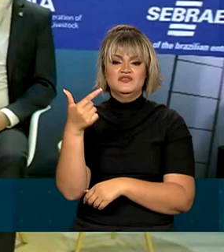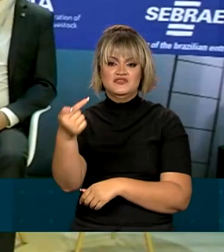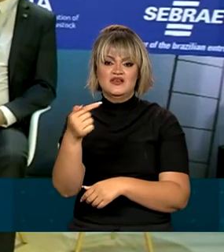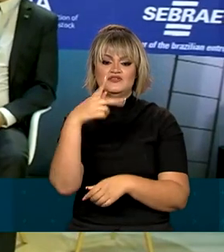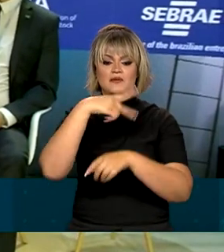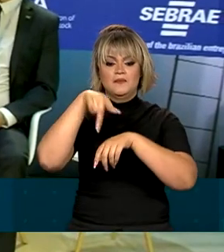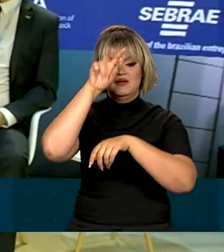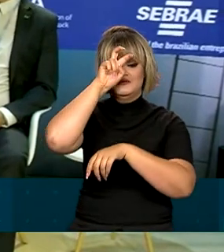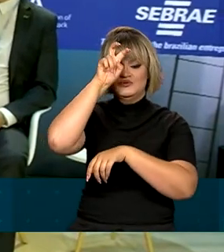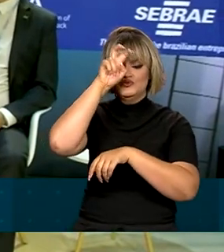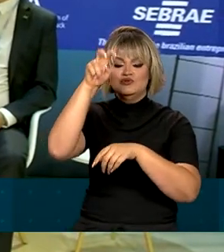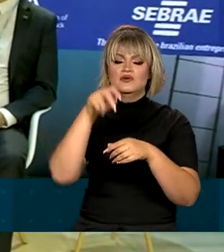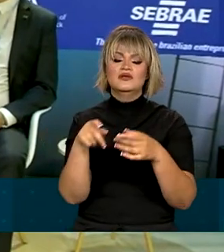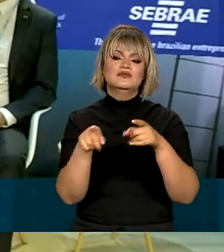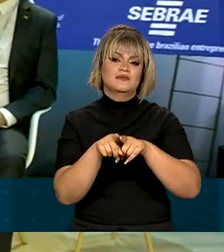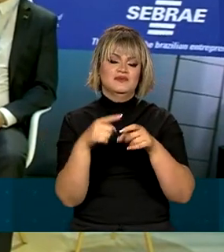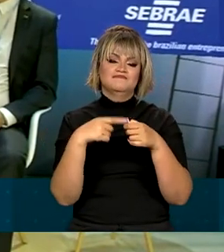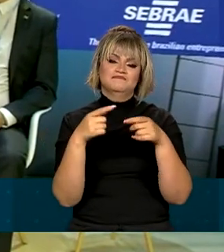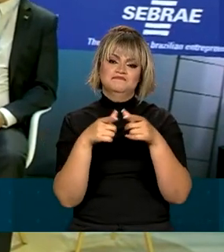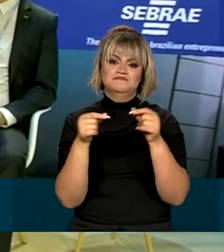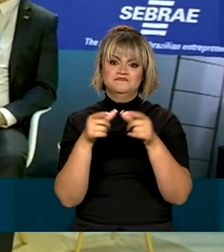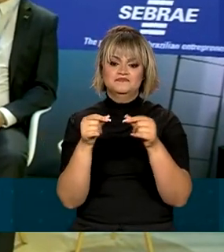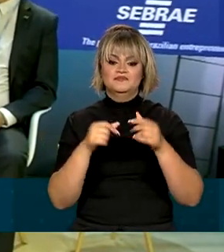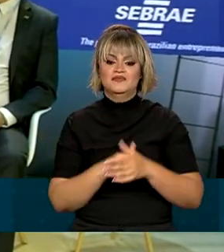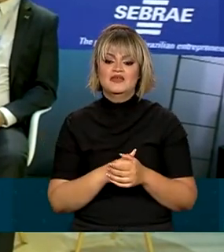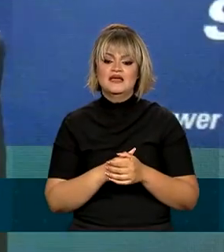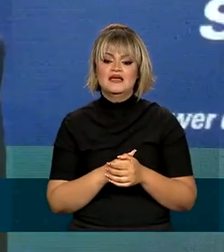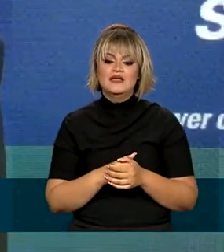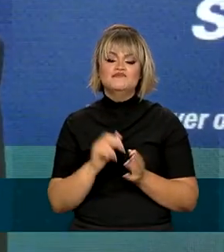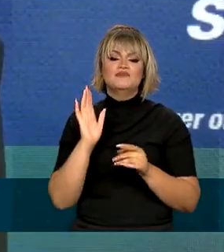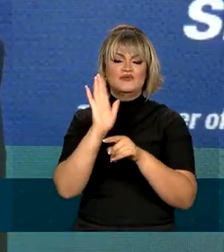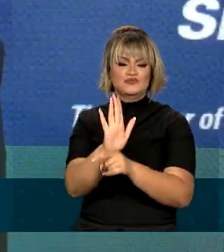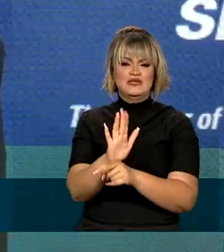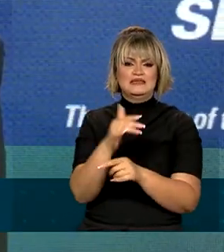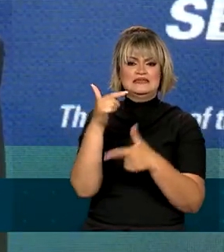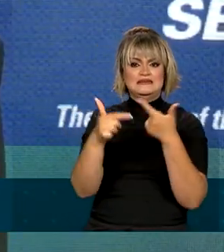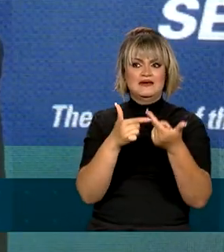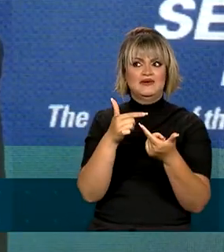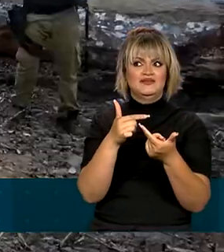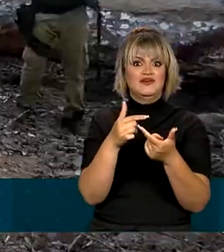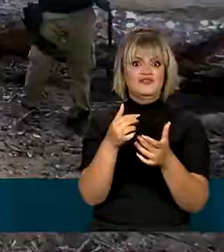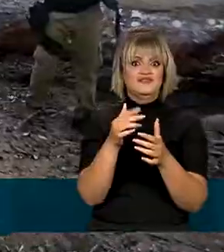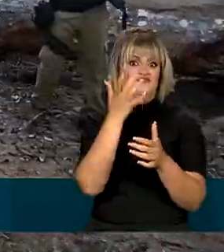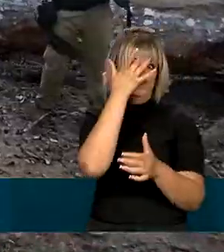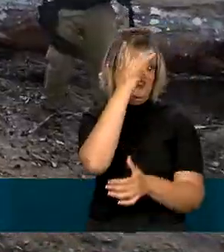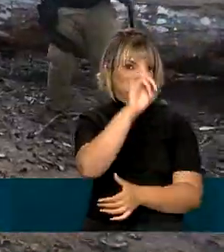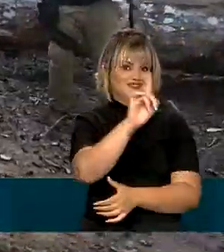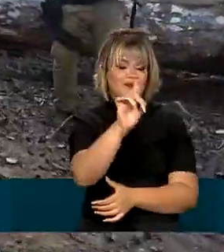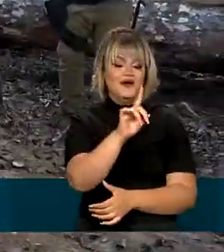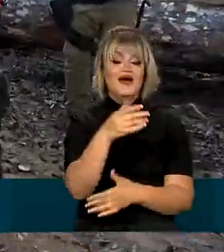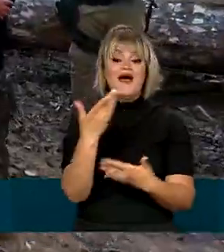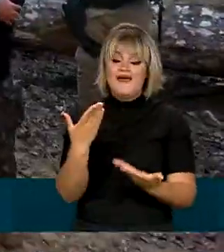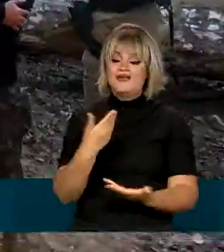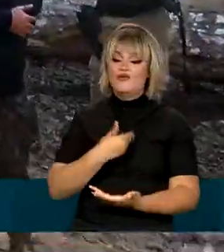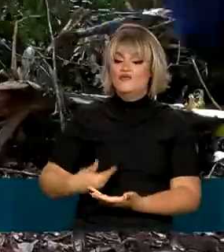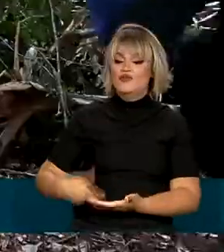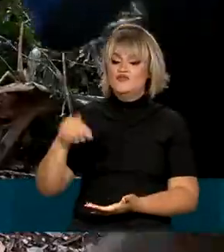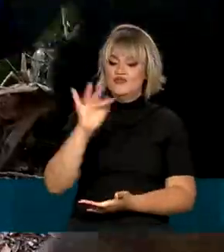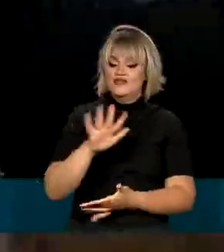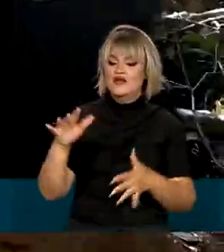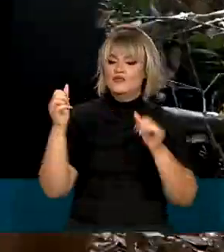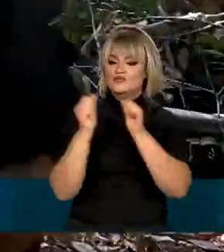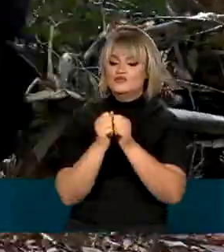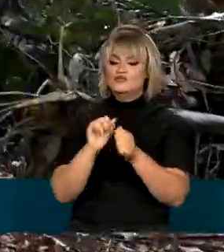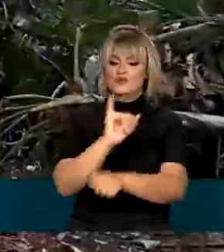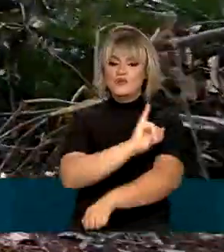no Egito e também em Brasília. E para ajudar numa tarefa não tão simples assim, o governo federal, ao